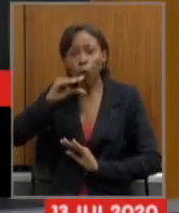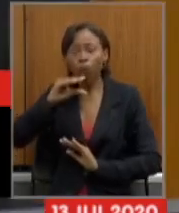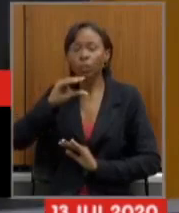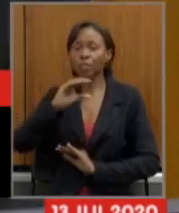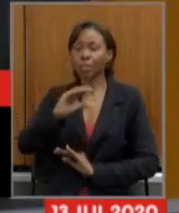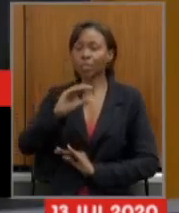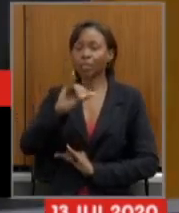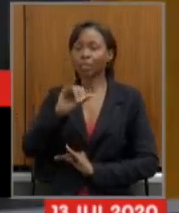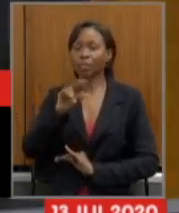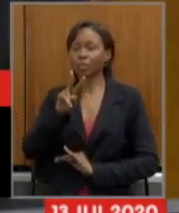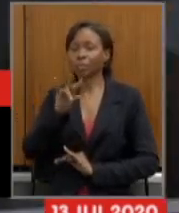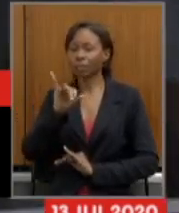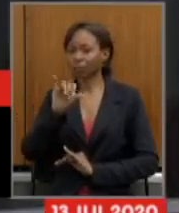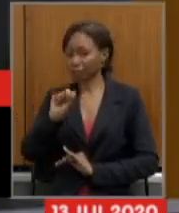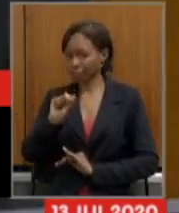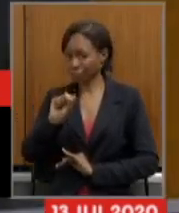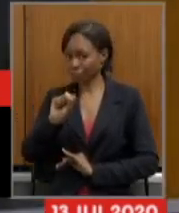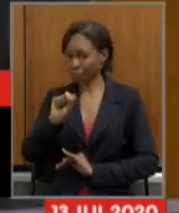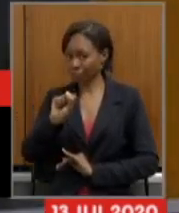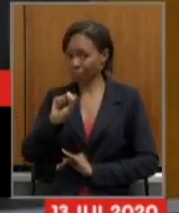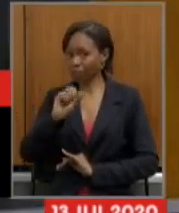é de